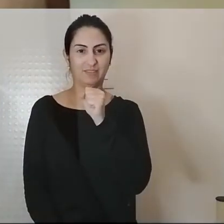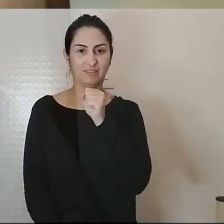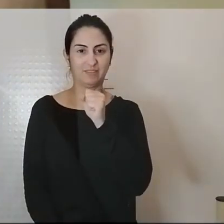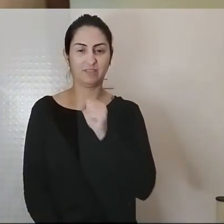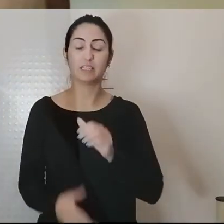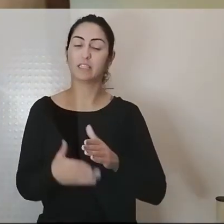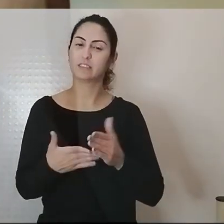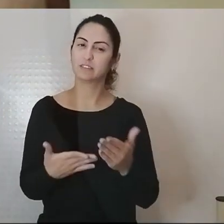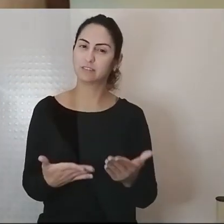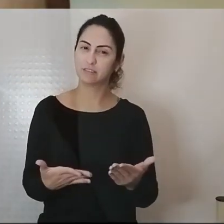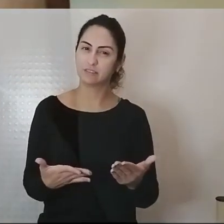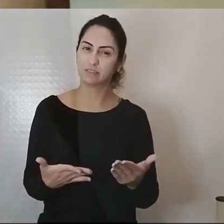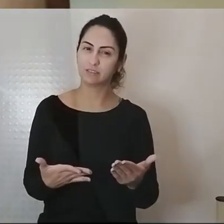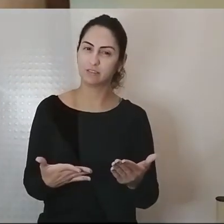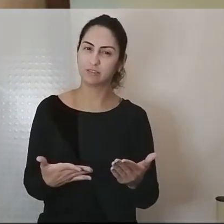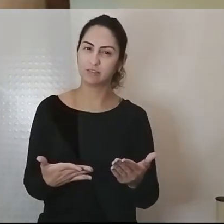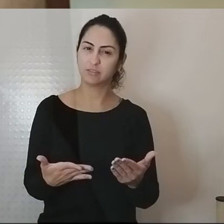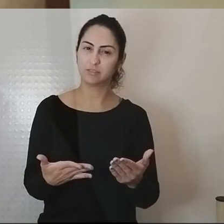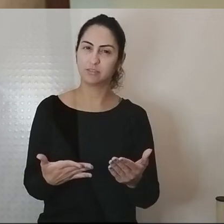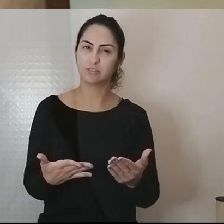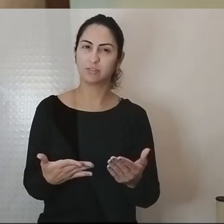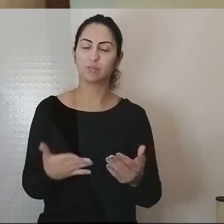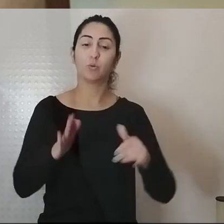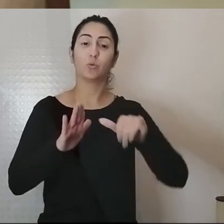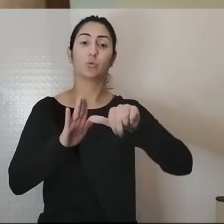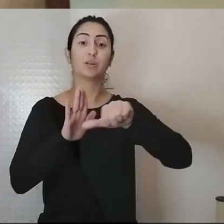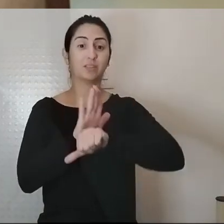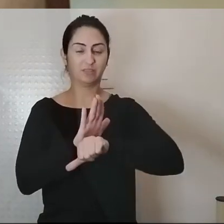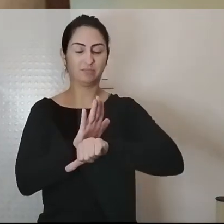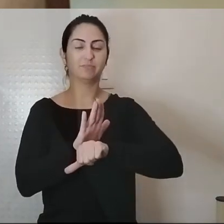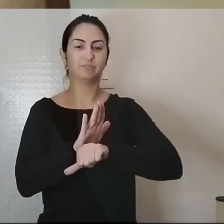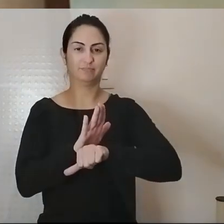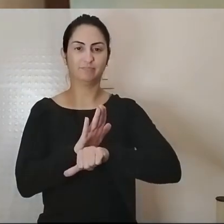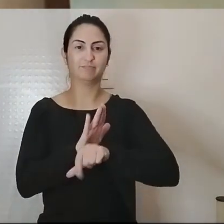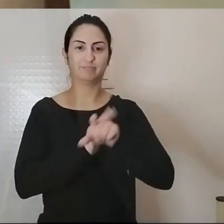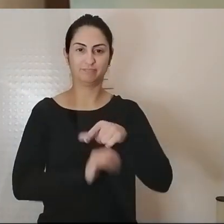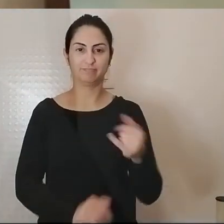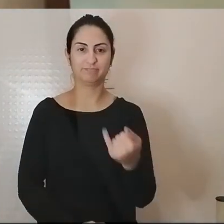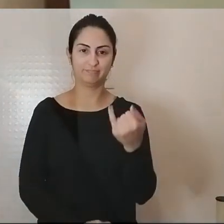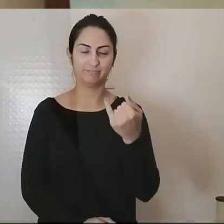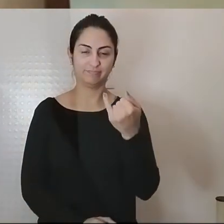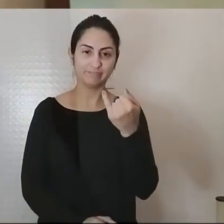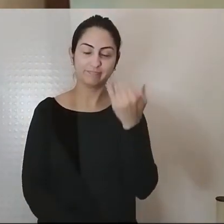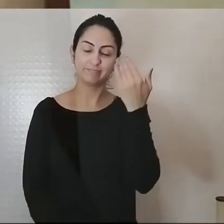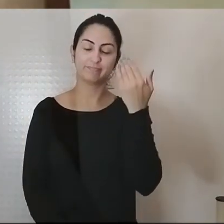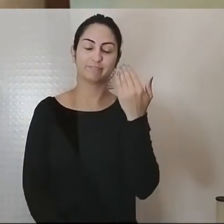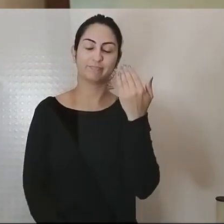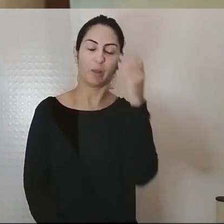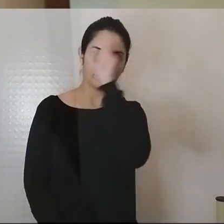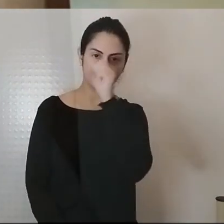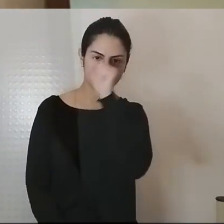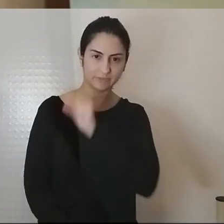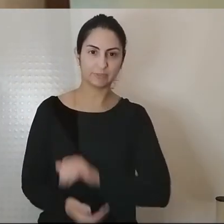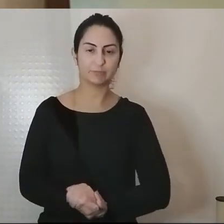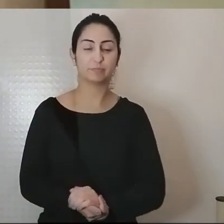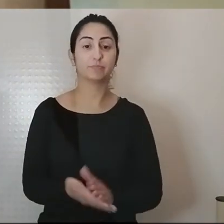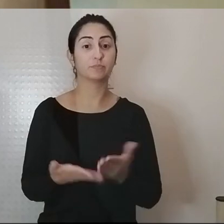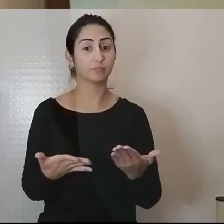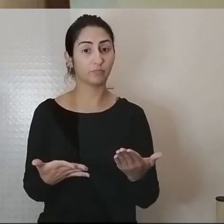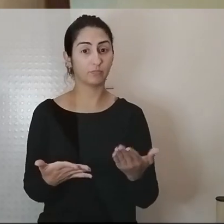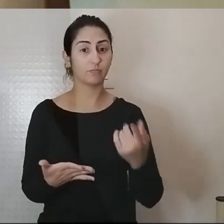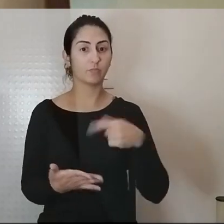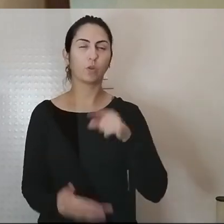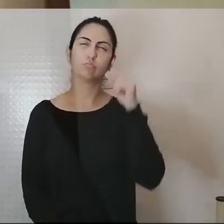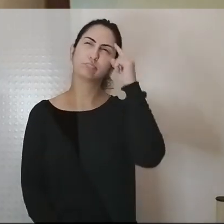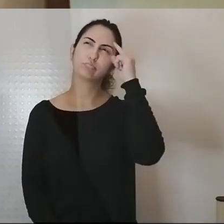particularmente os crimes os crimes monumentais ainda que esta seja uma